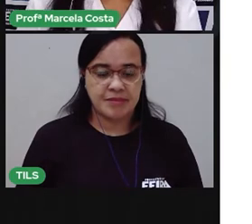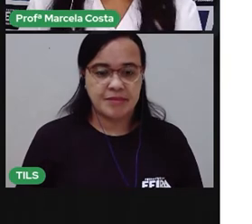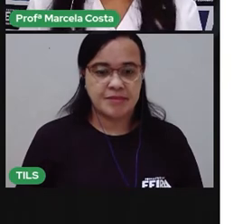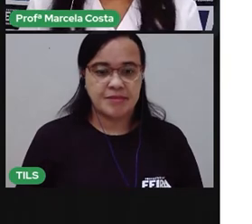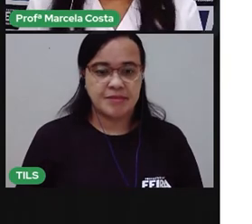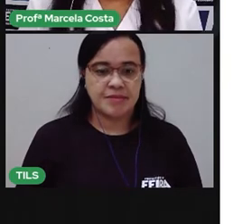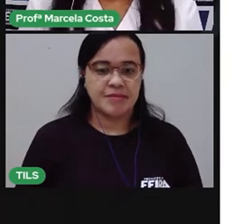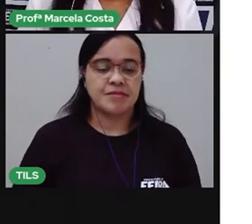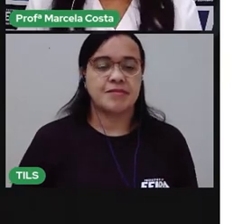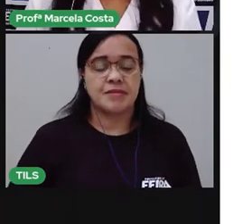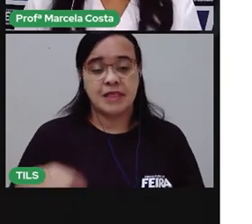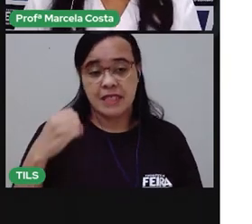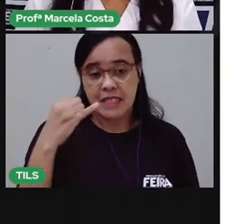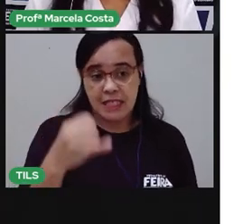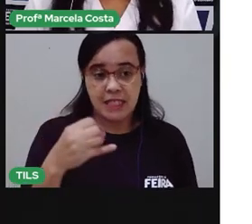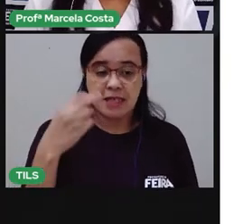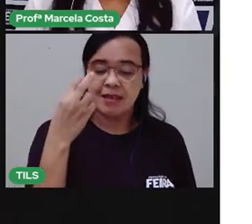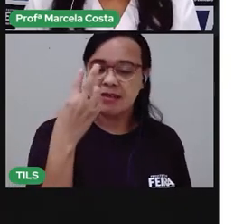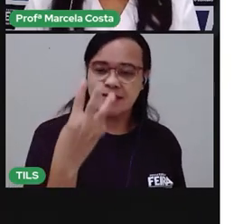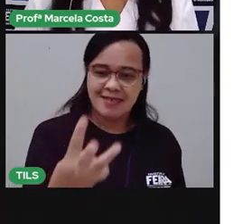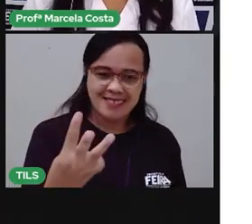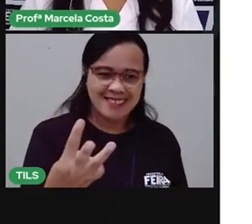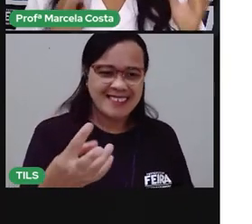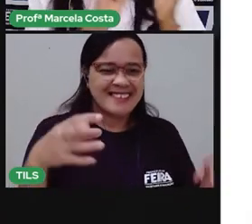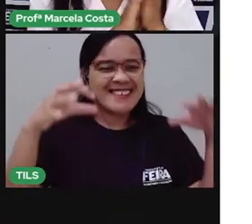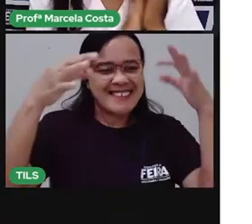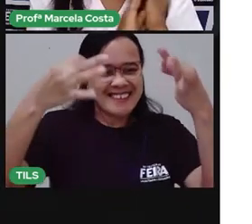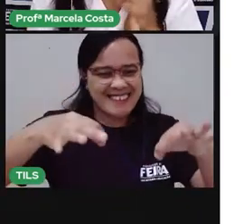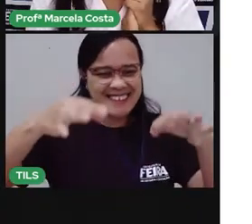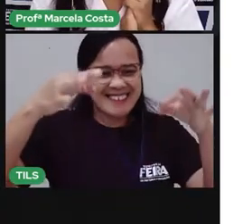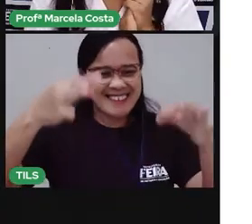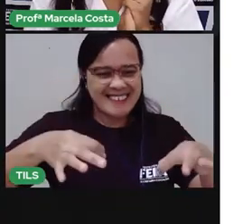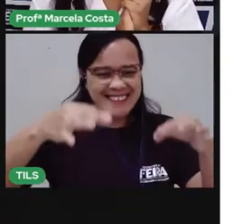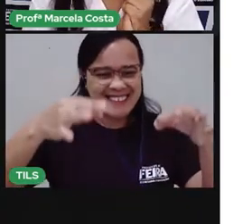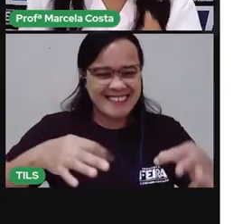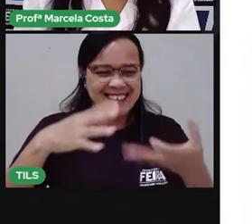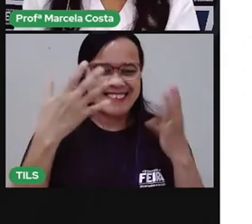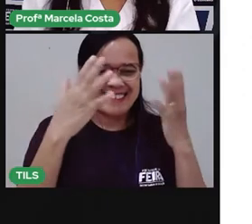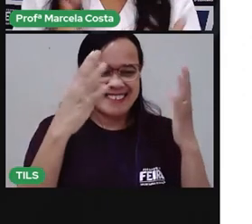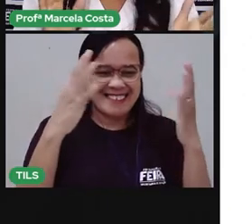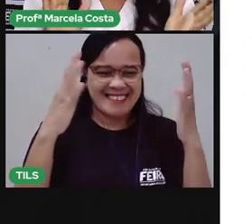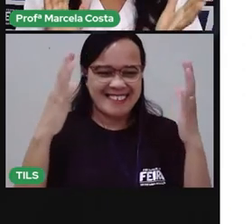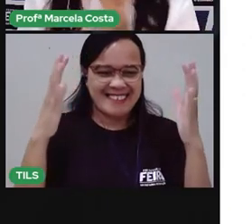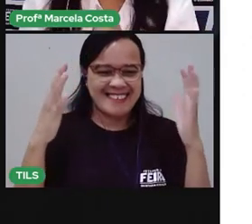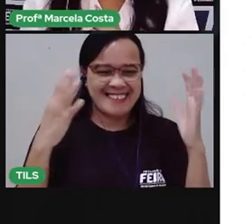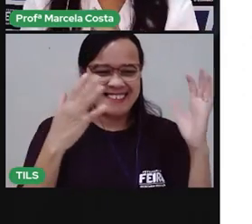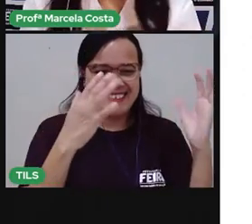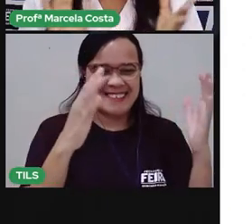Quem disse três, acertou. Muito bem. Ó,